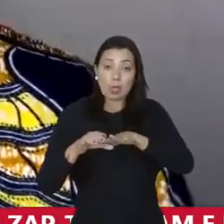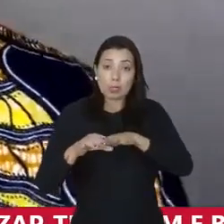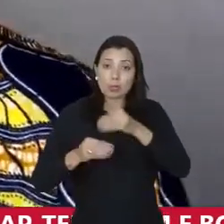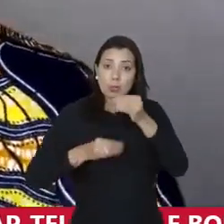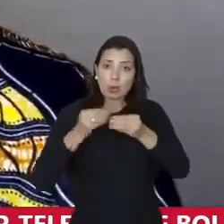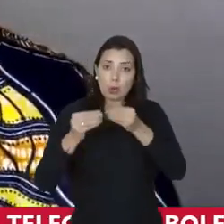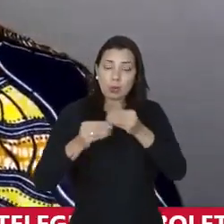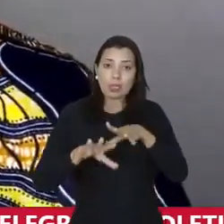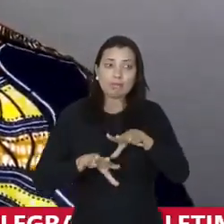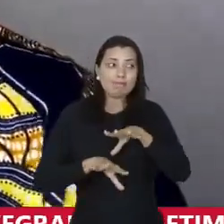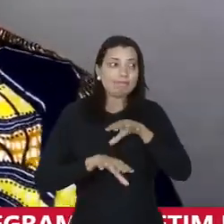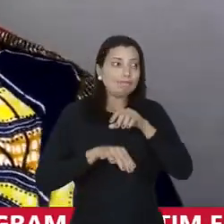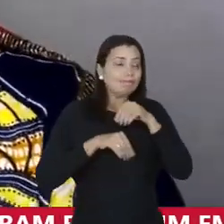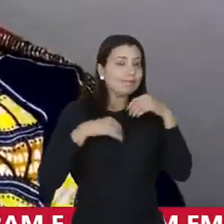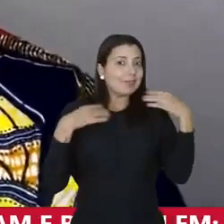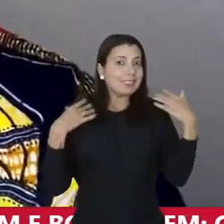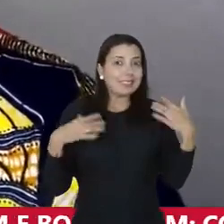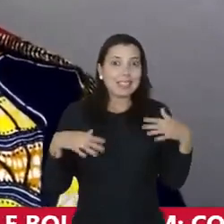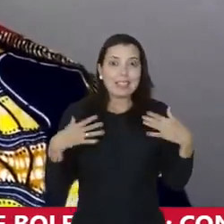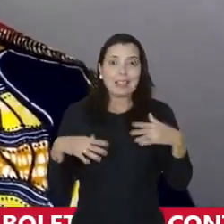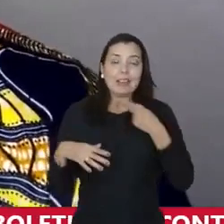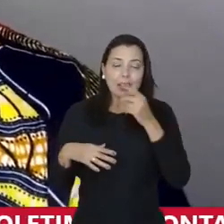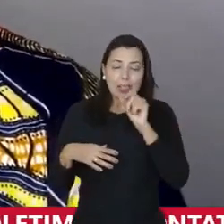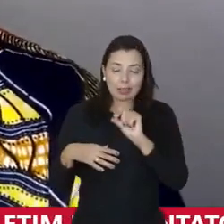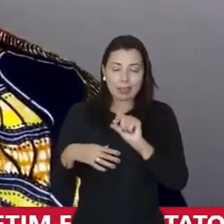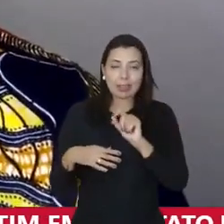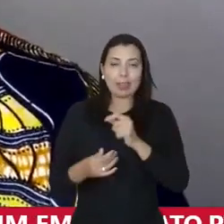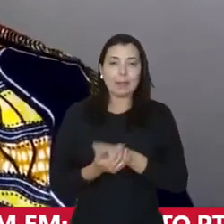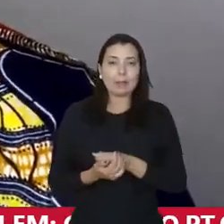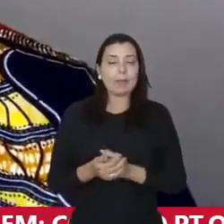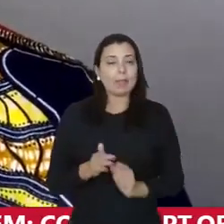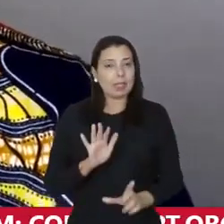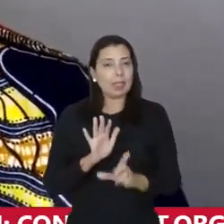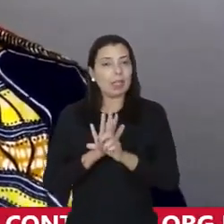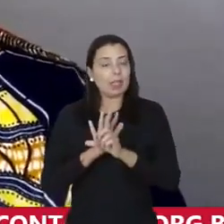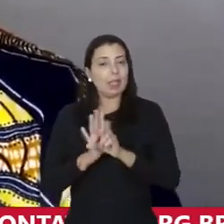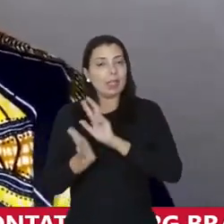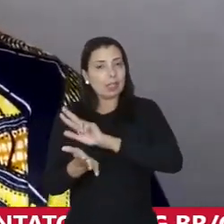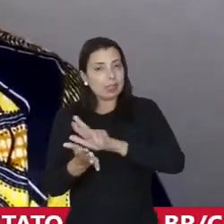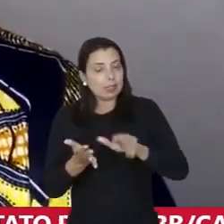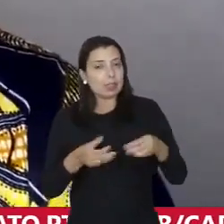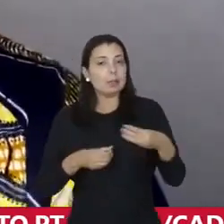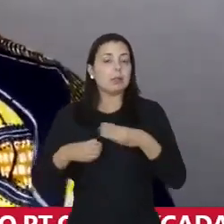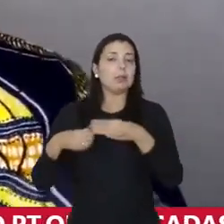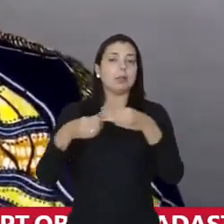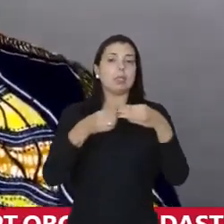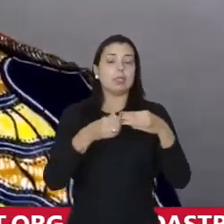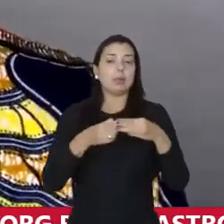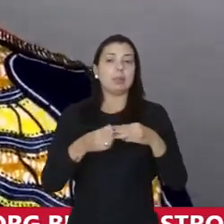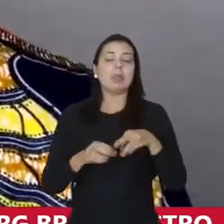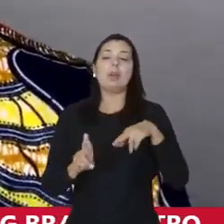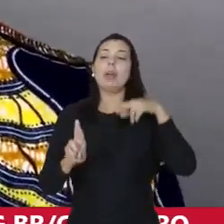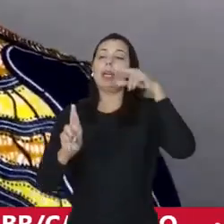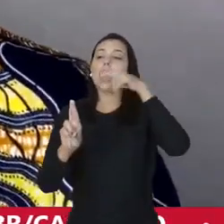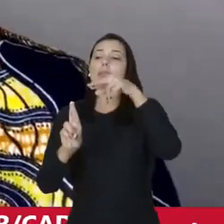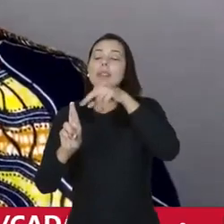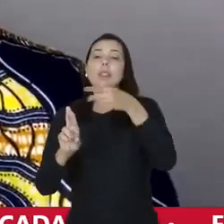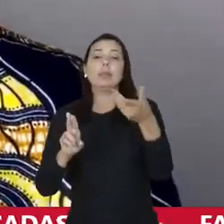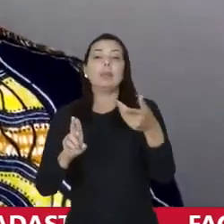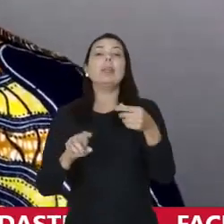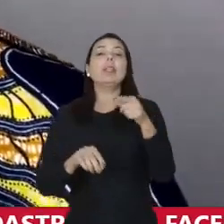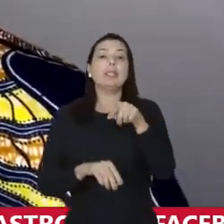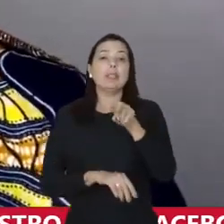de como ela nos inspira, né? Agora, quando a gente fala sobre legislação antirracista no município, a gente referencia muito também